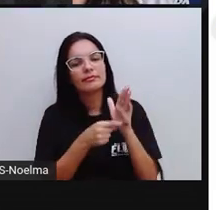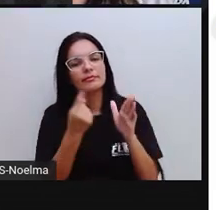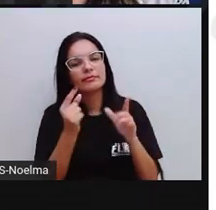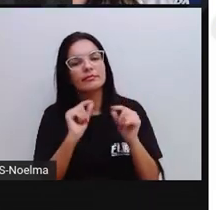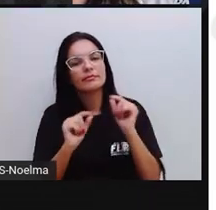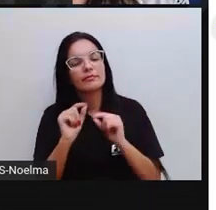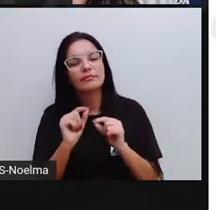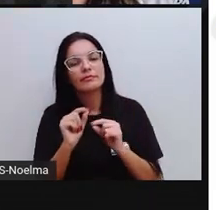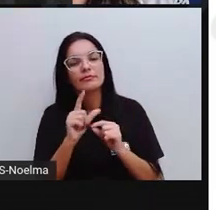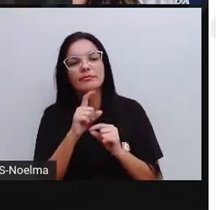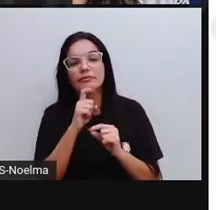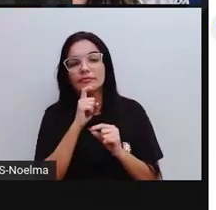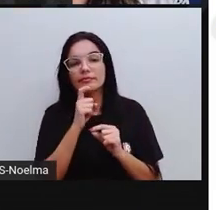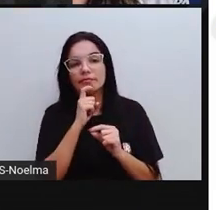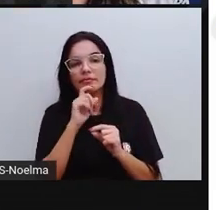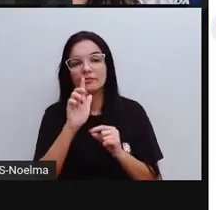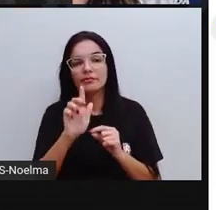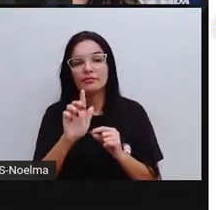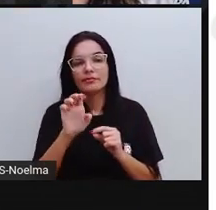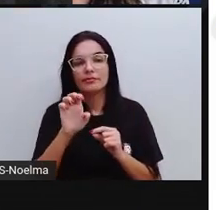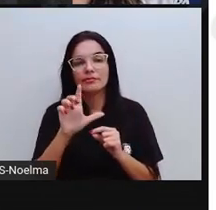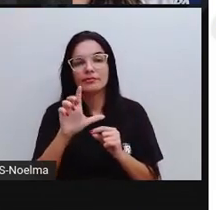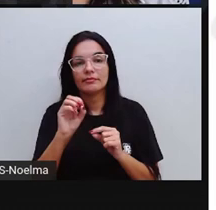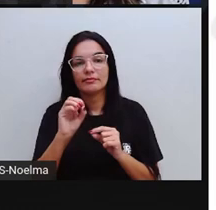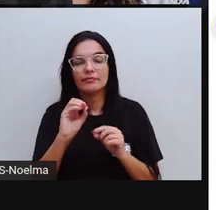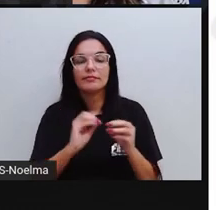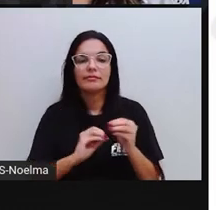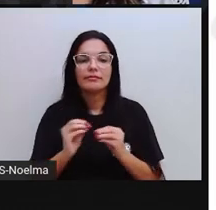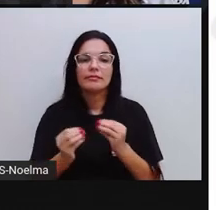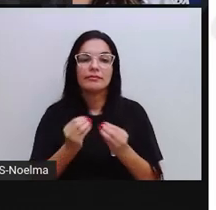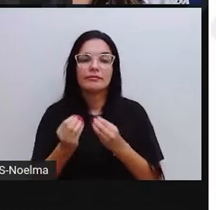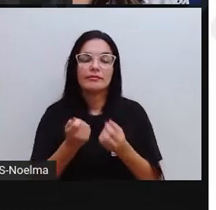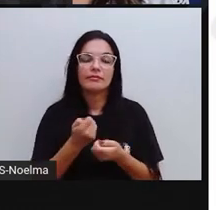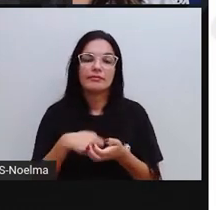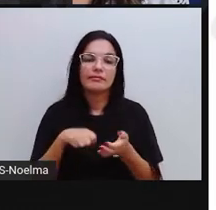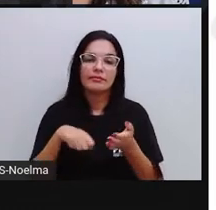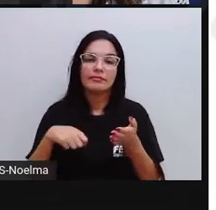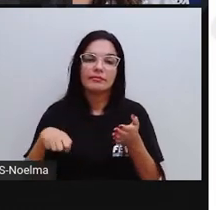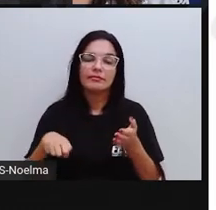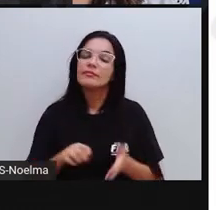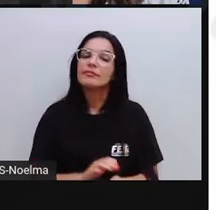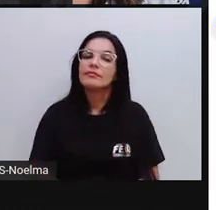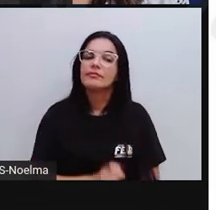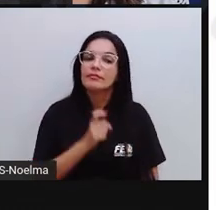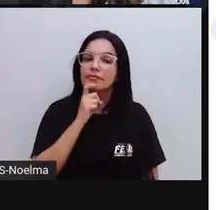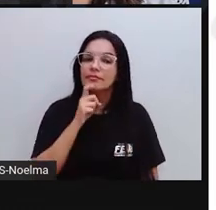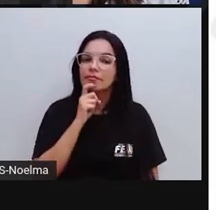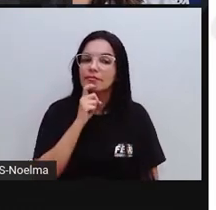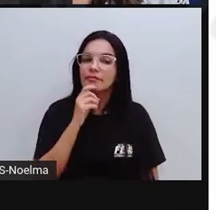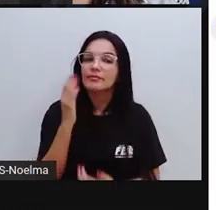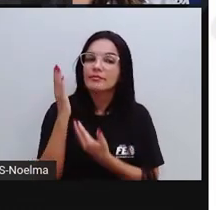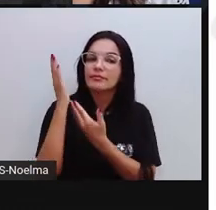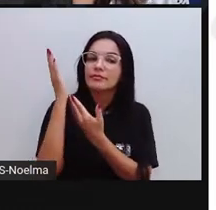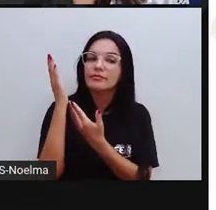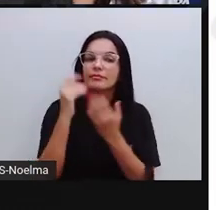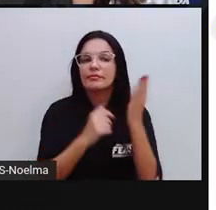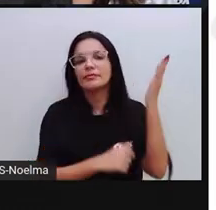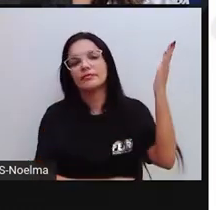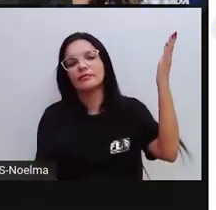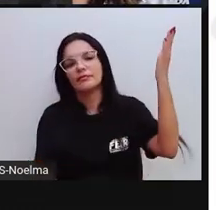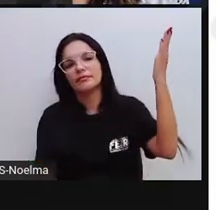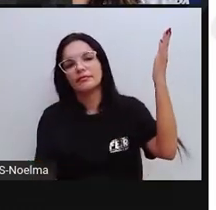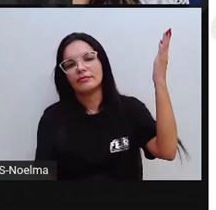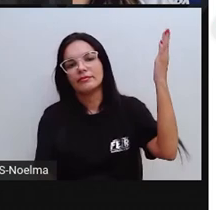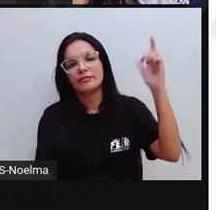É um gelo, né? É o gelo. Então, olha lá. Como é que eu escrevo o gelo, pró? Pronto.